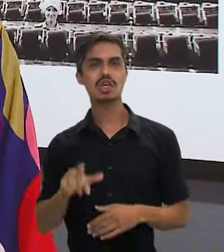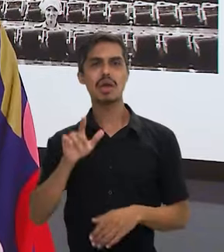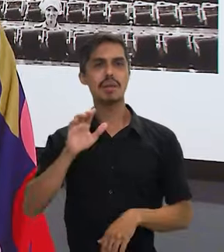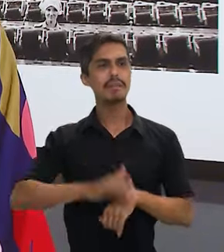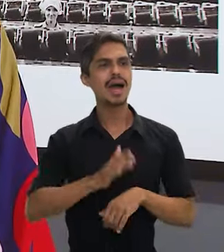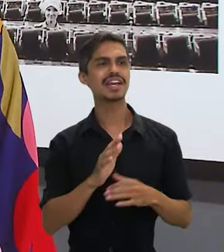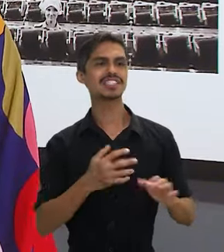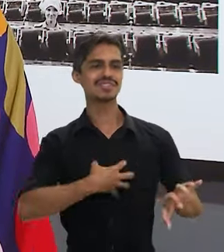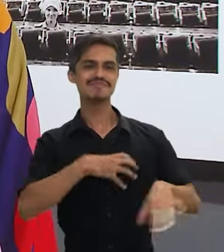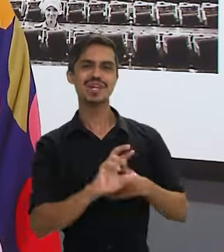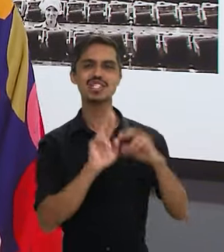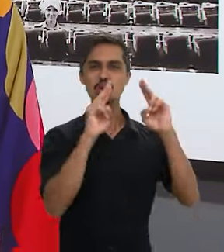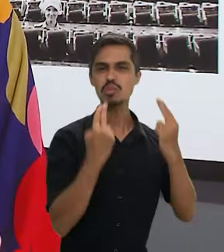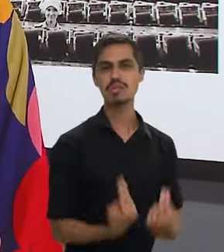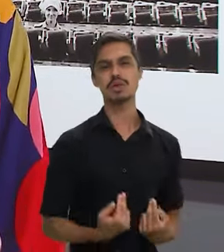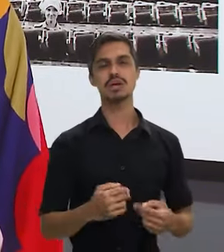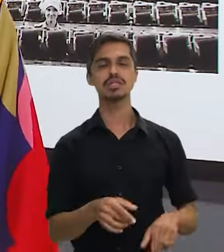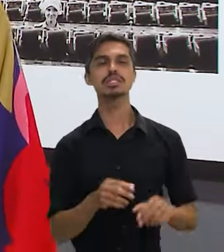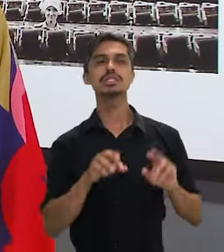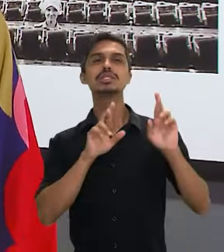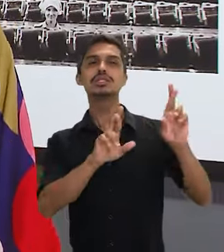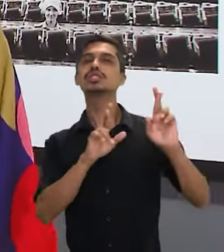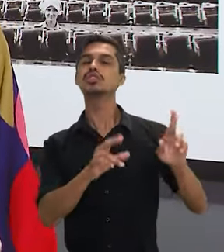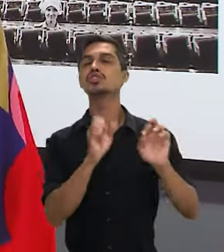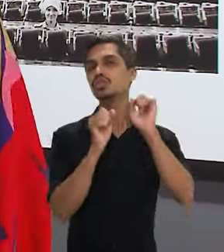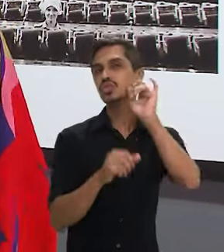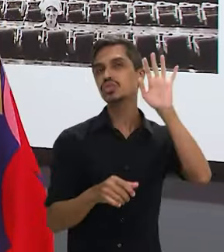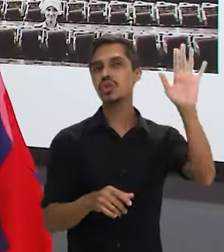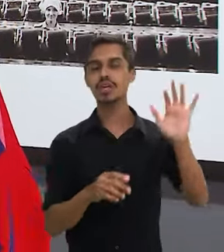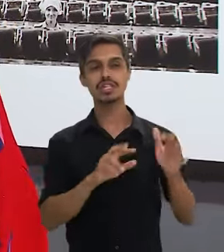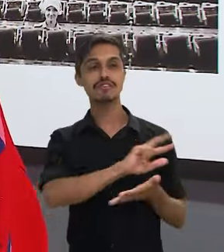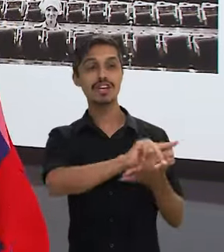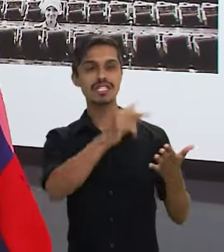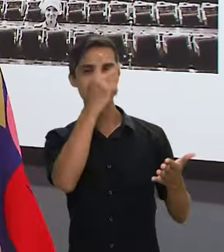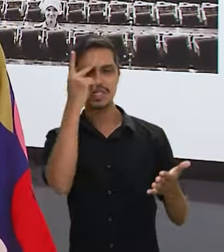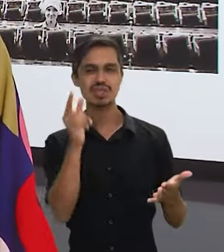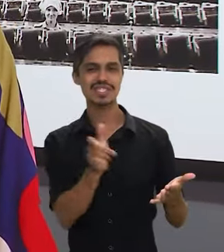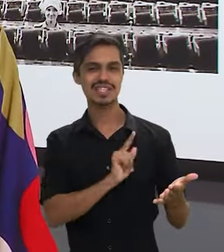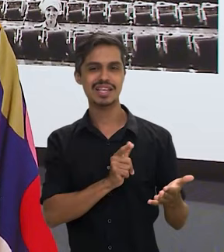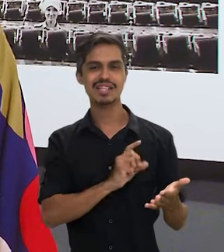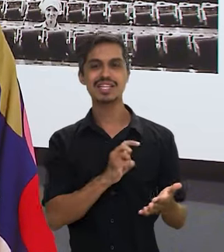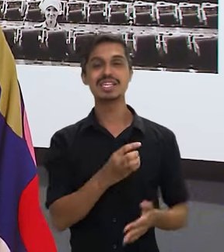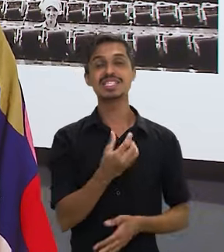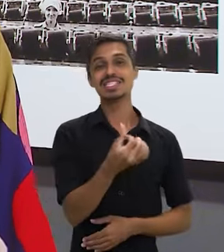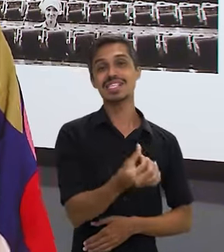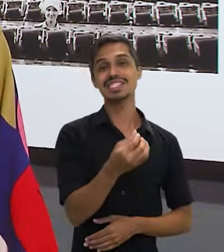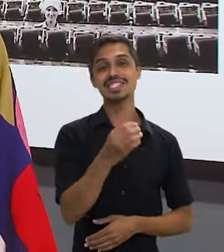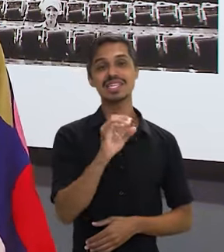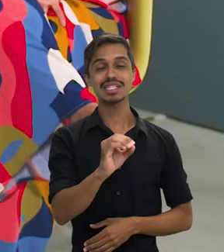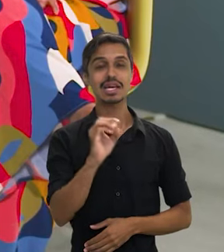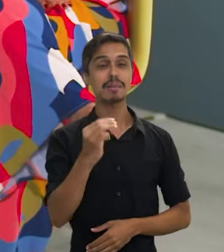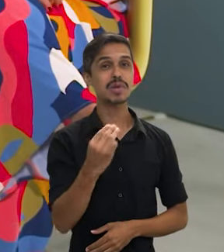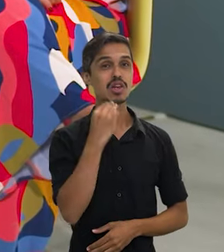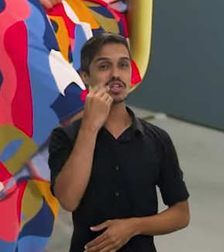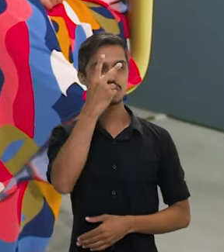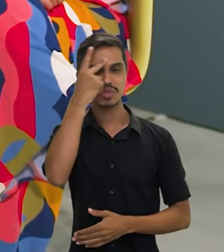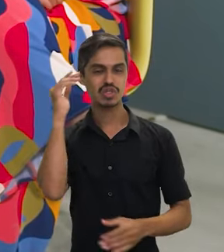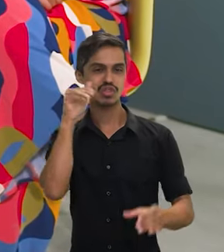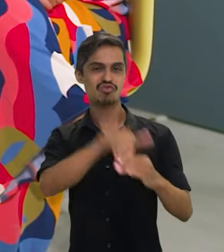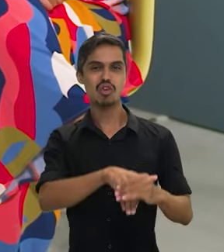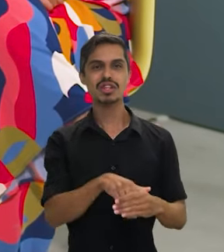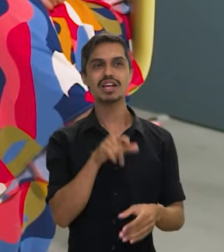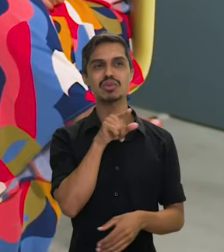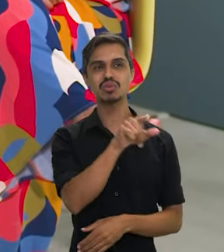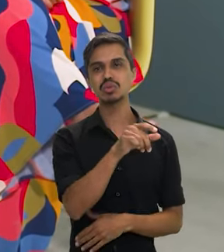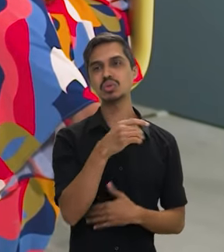de volta o desejo e a esperança de sonhar para muitas pessoas, né, mais de 60 milhões de pessoas que votaram no presidente